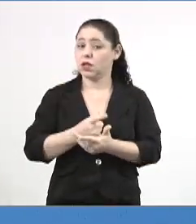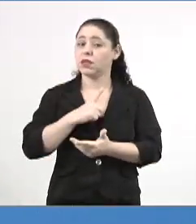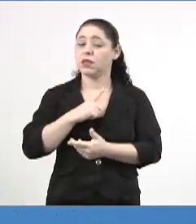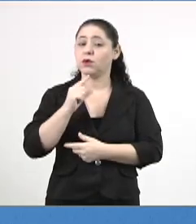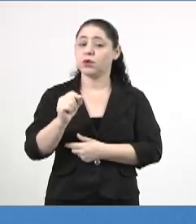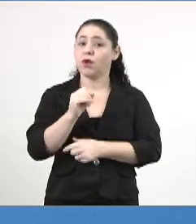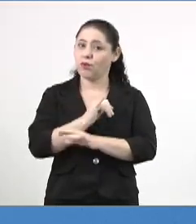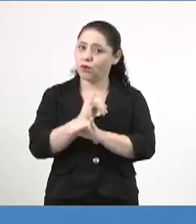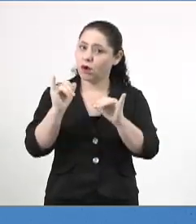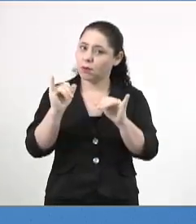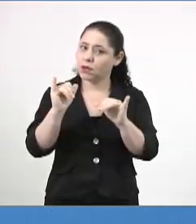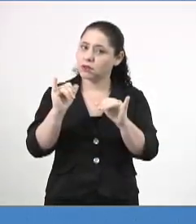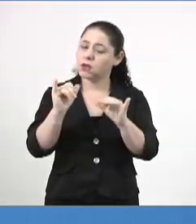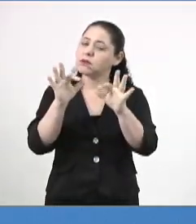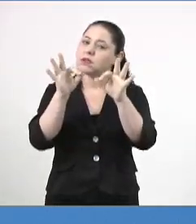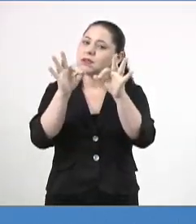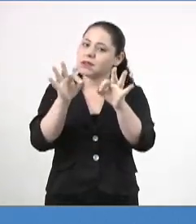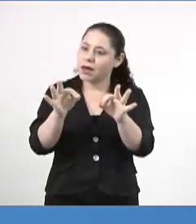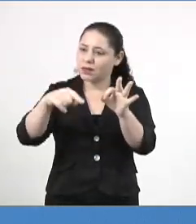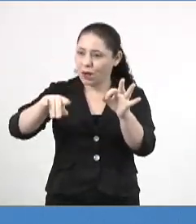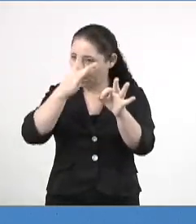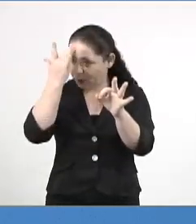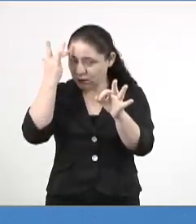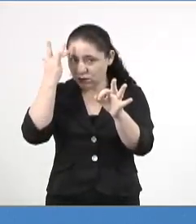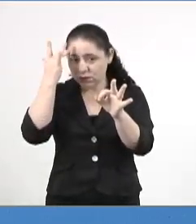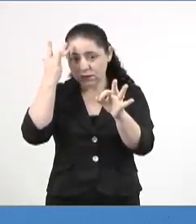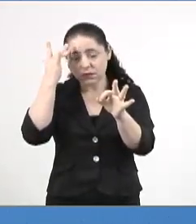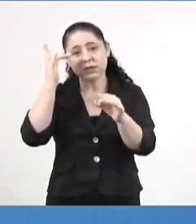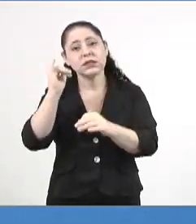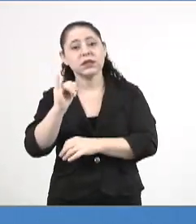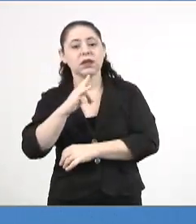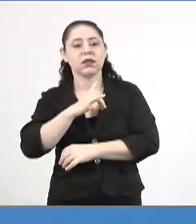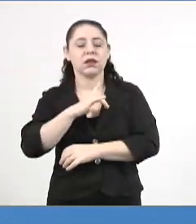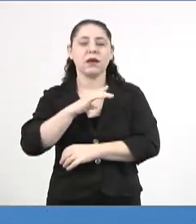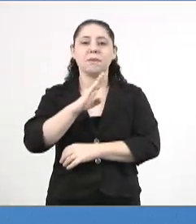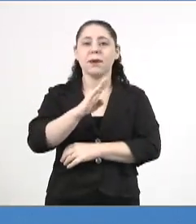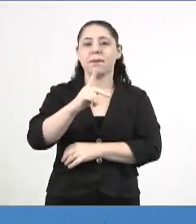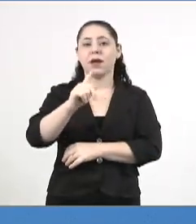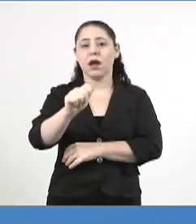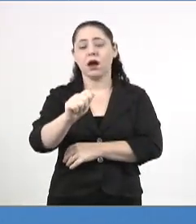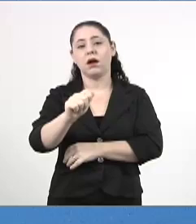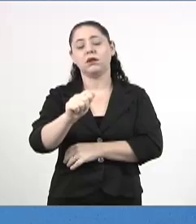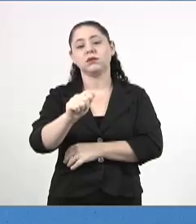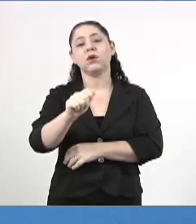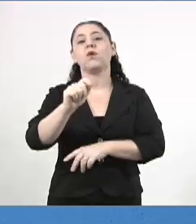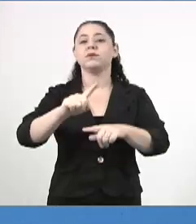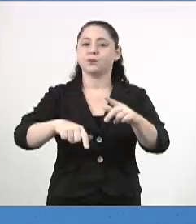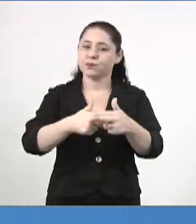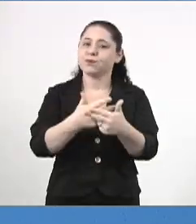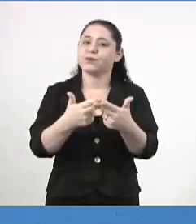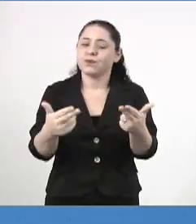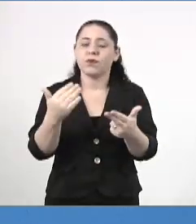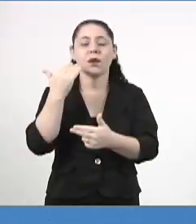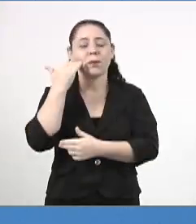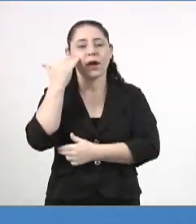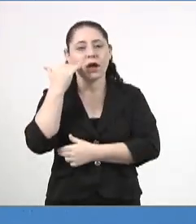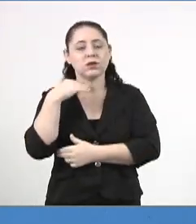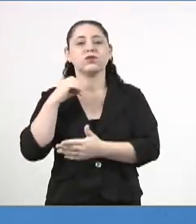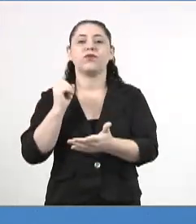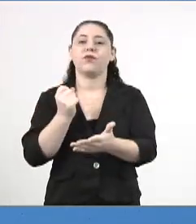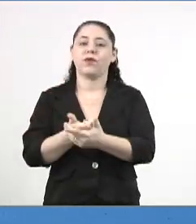a informação adequada ao consumidor sobre a presença ou não de BPA nos produtos e embalagens plásticas